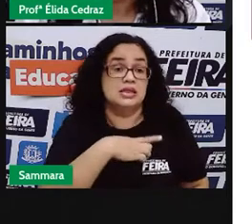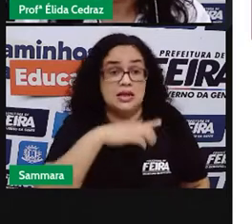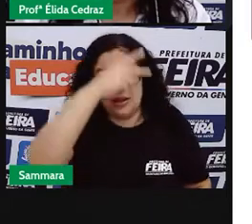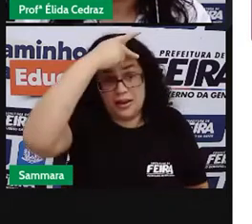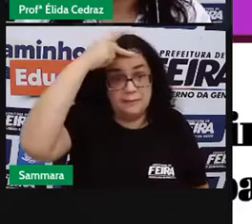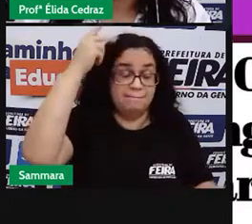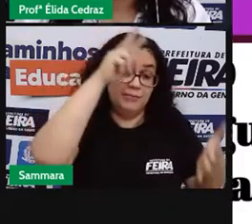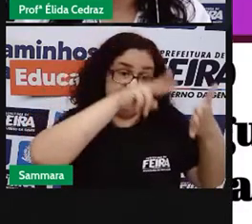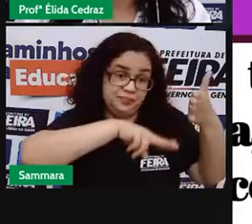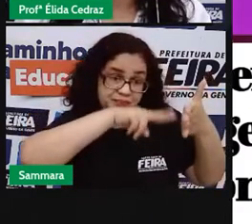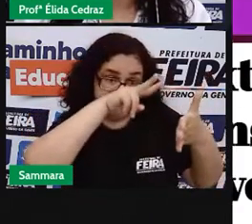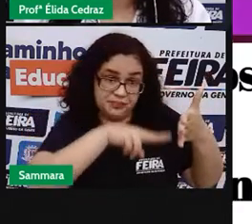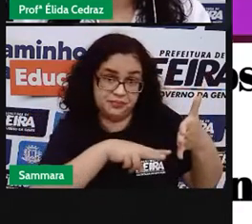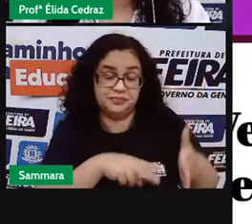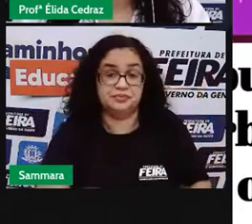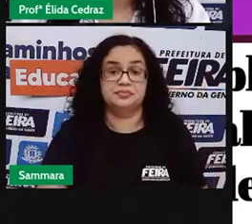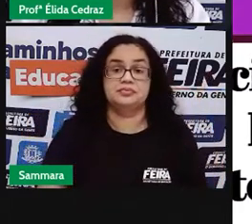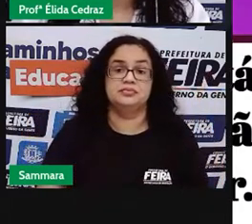leitor.